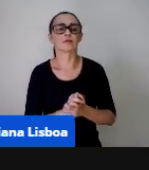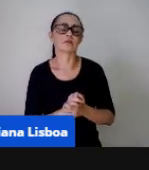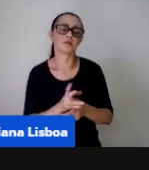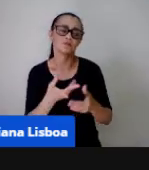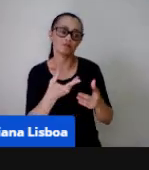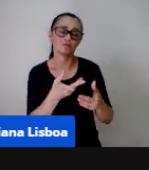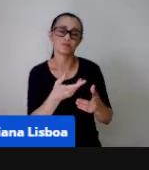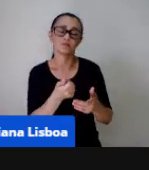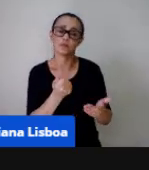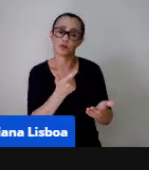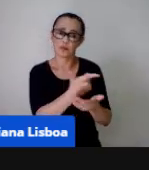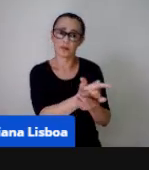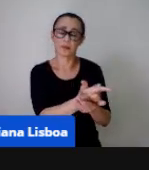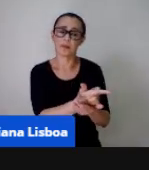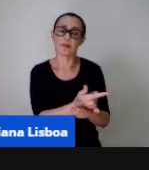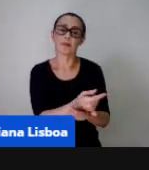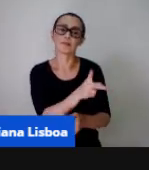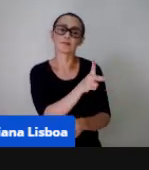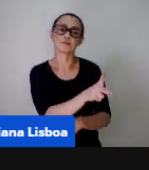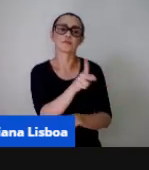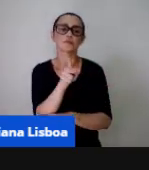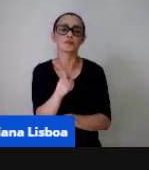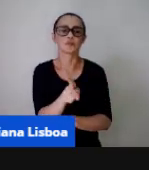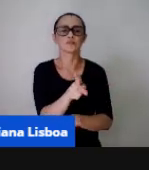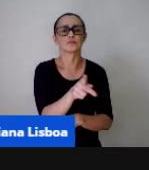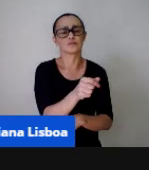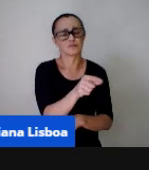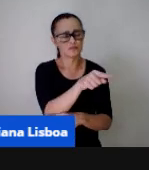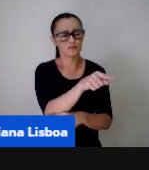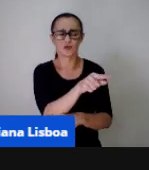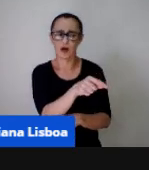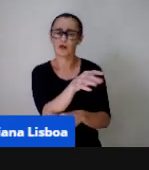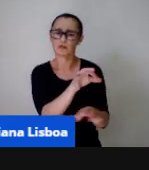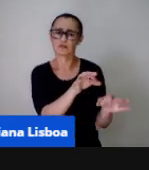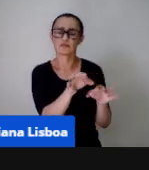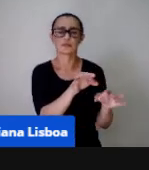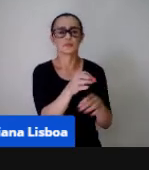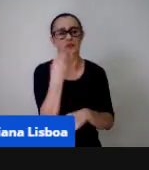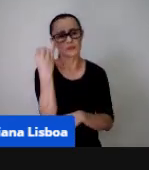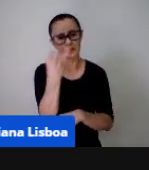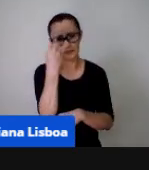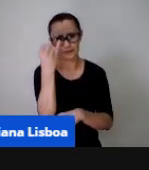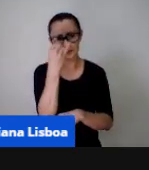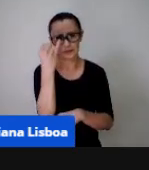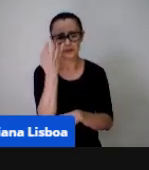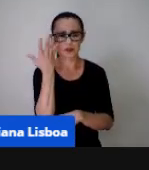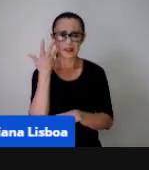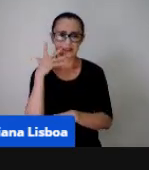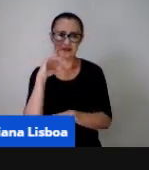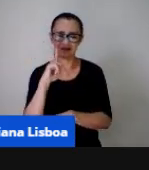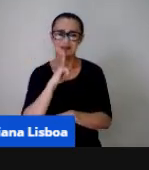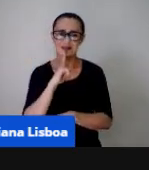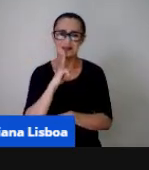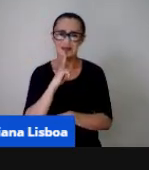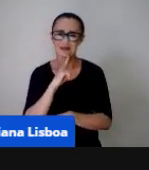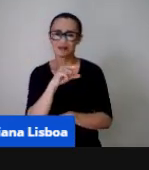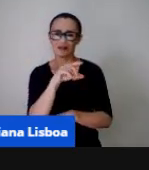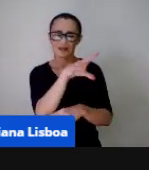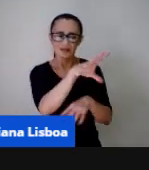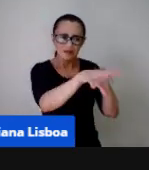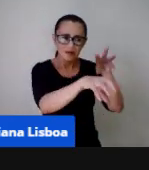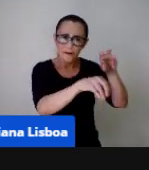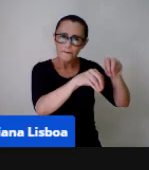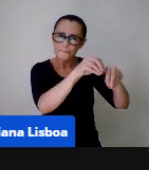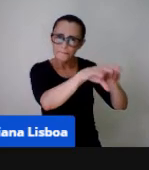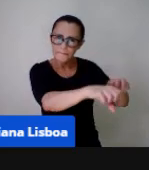adquirido pelo professor material estruturado que é importante a criança ter contato com materiais estruturados temos